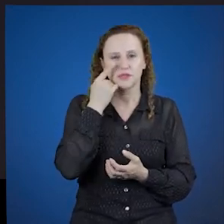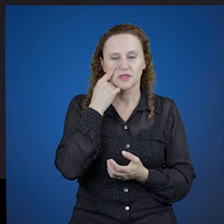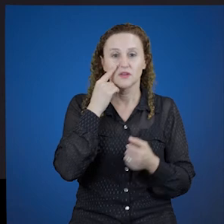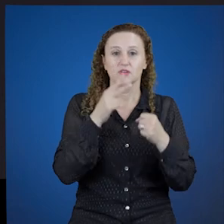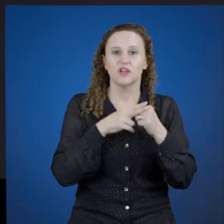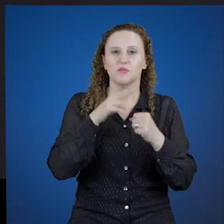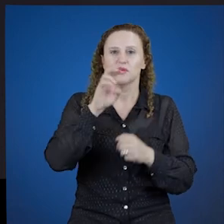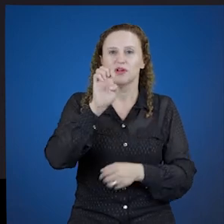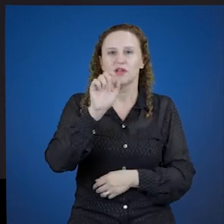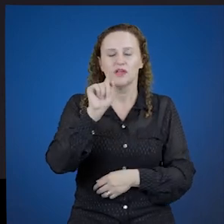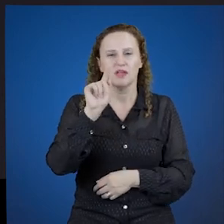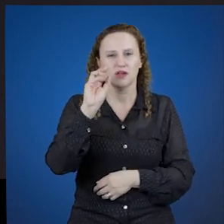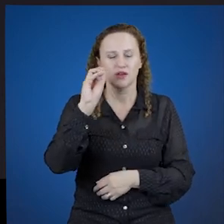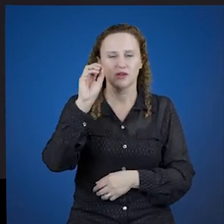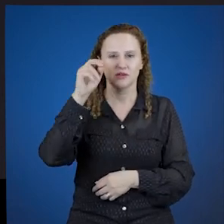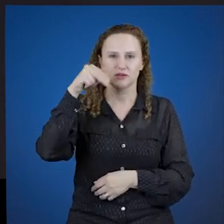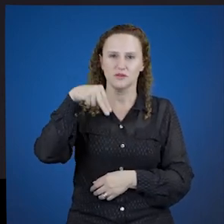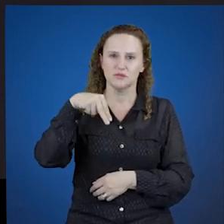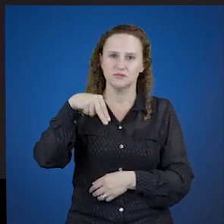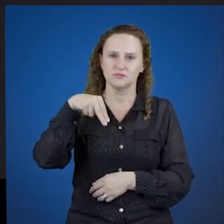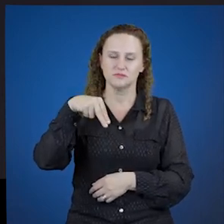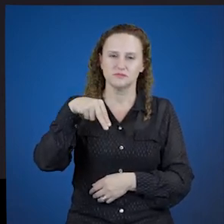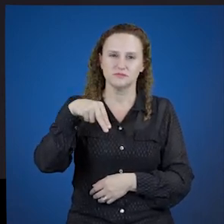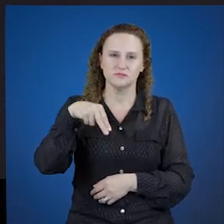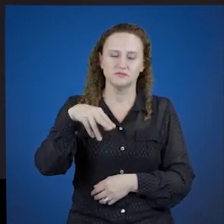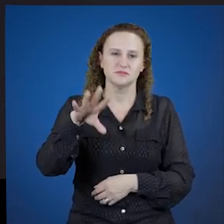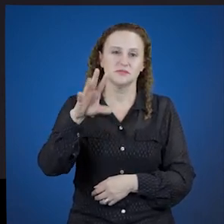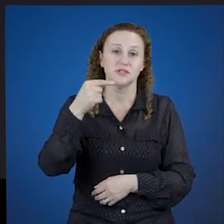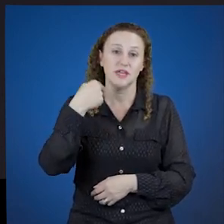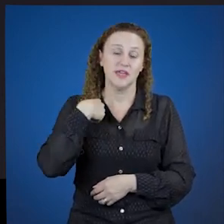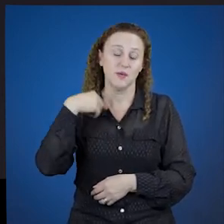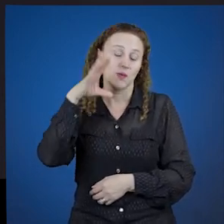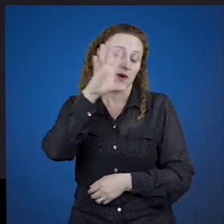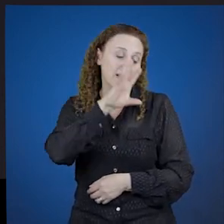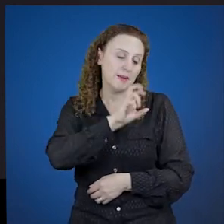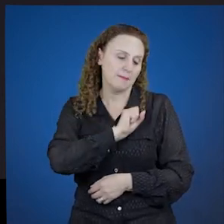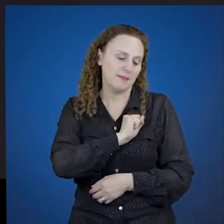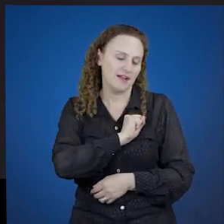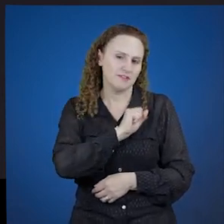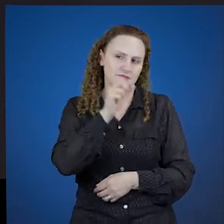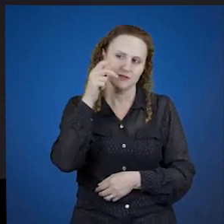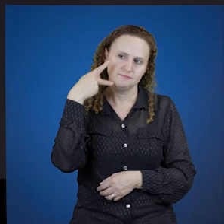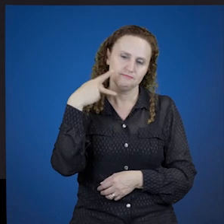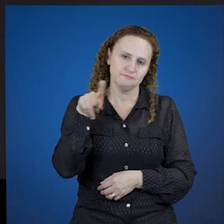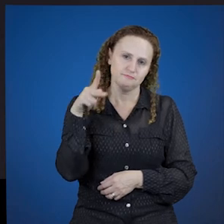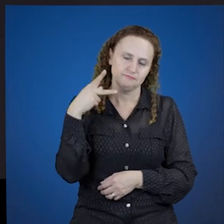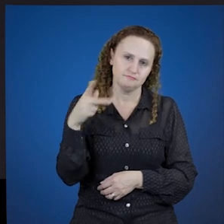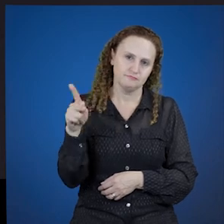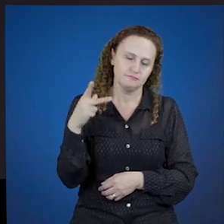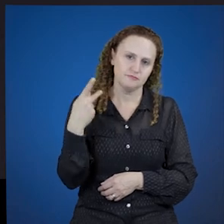ego, amabam, eu amava. Tu